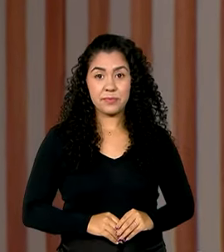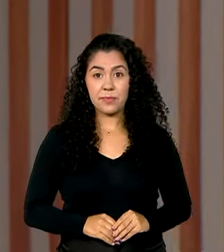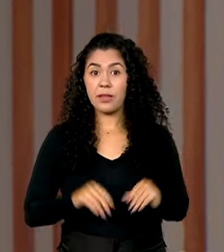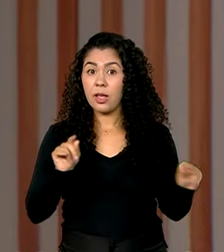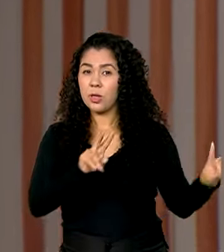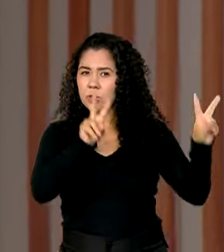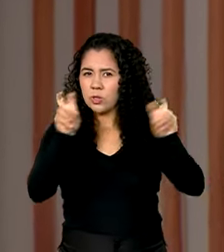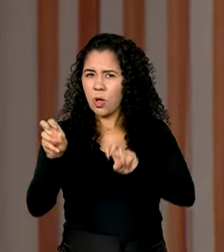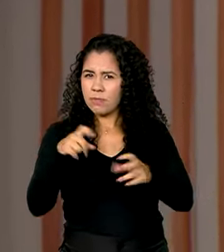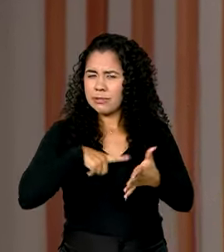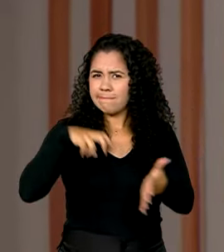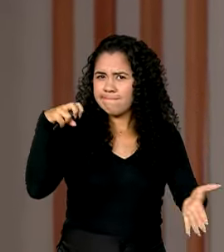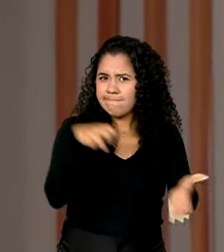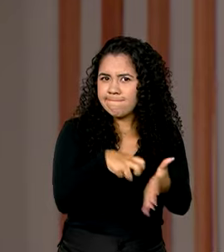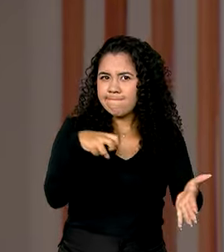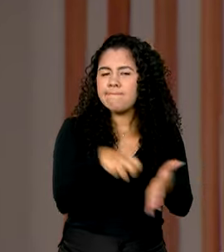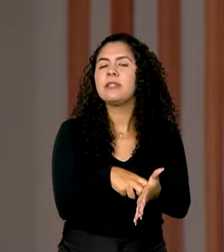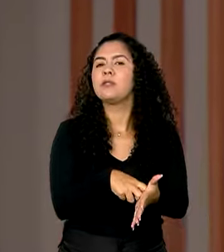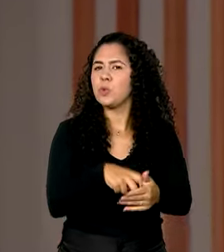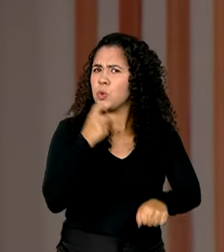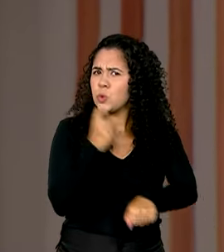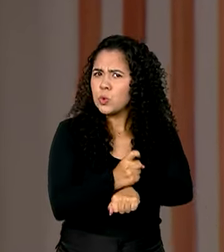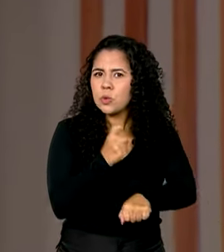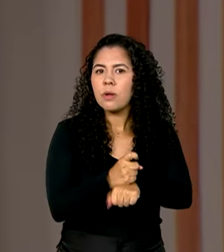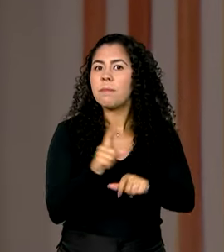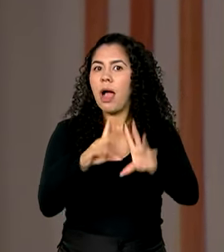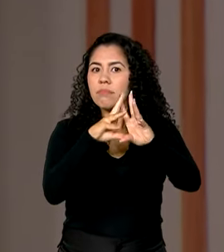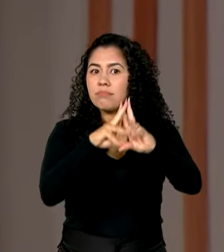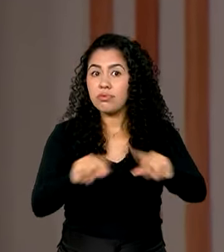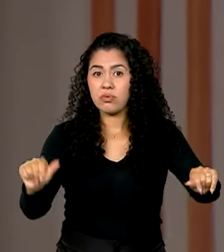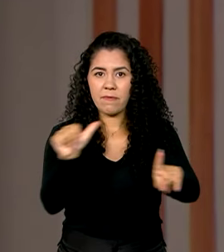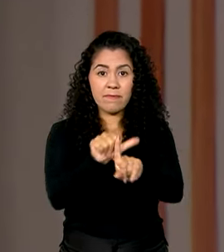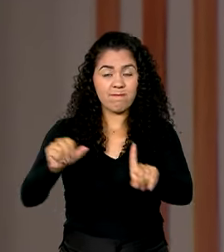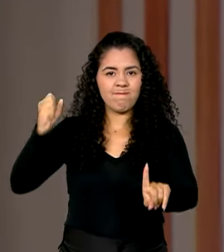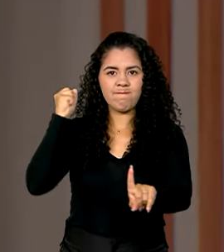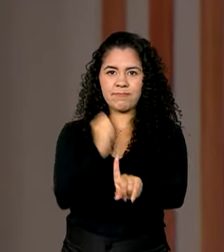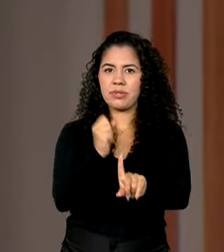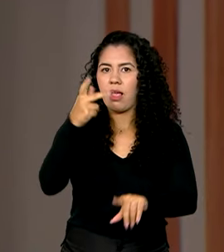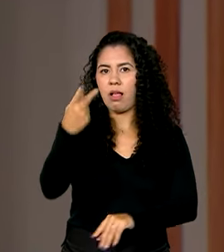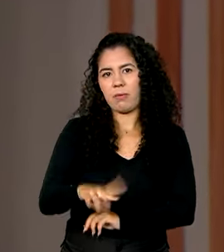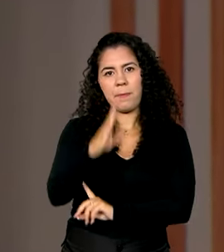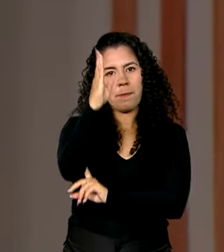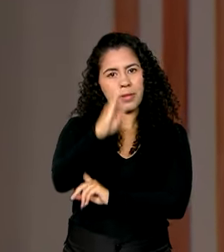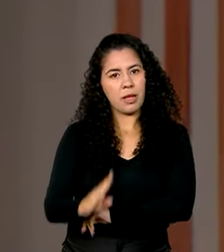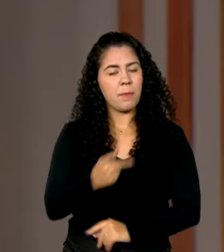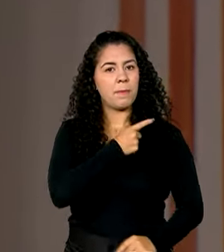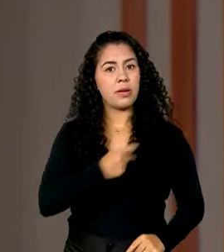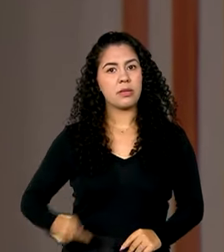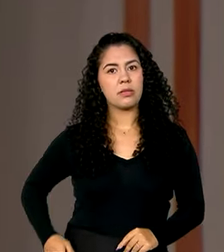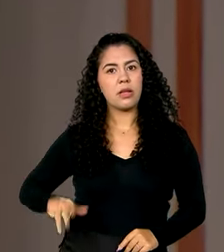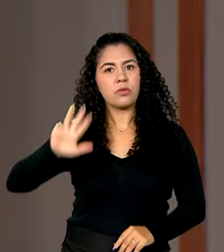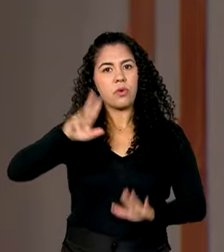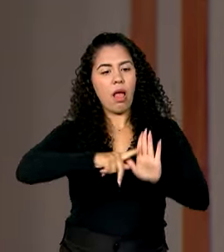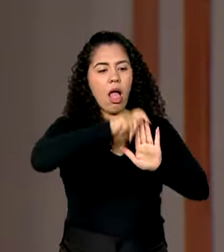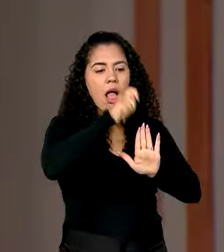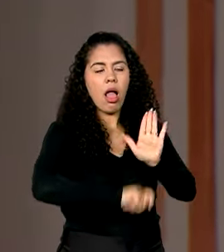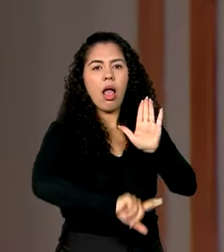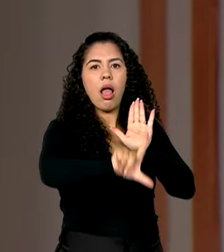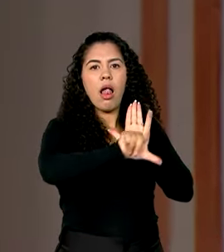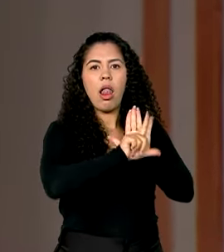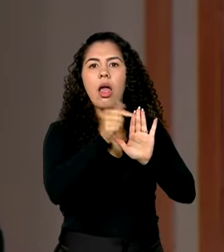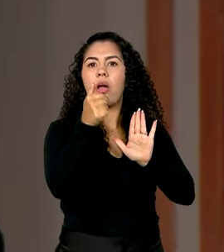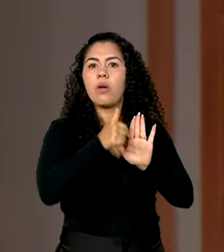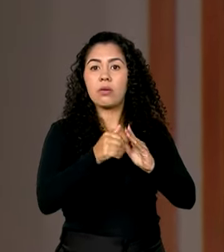Penas mais duras para combater o feminicídio no país. O presidente Lula sancionou uma lei que amplia para até